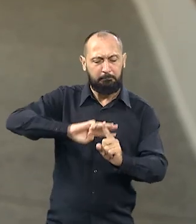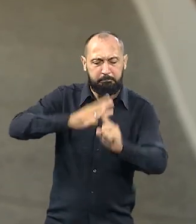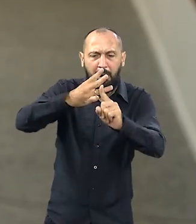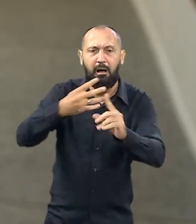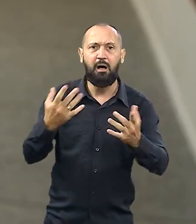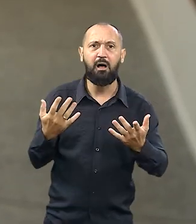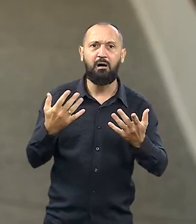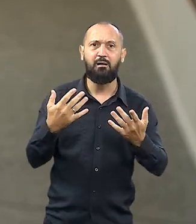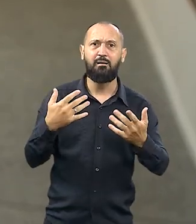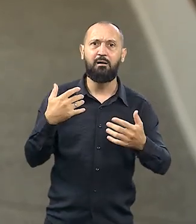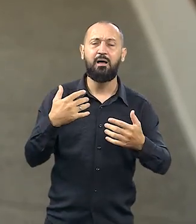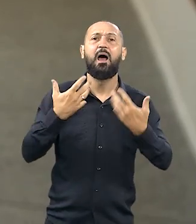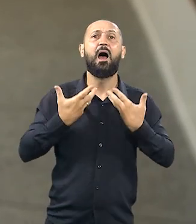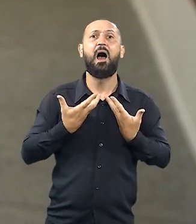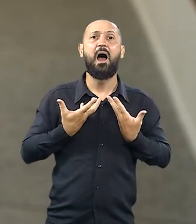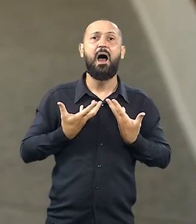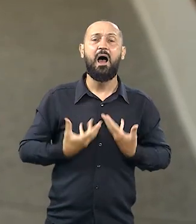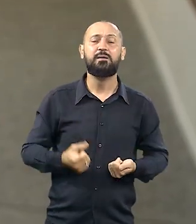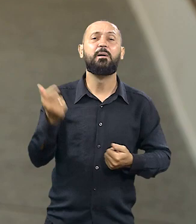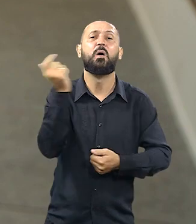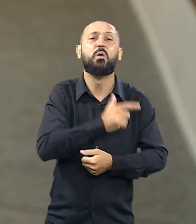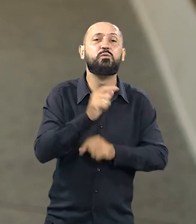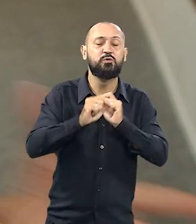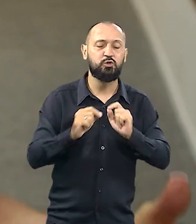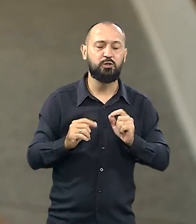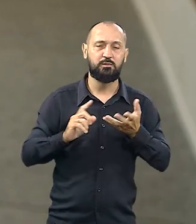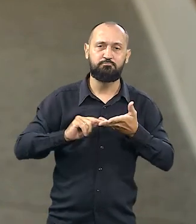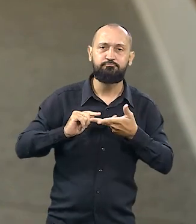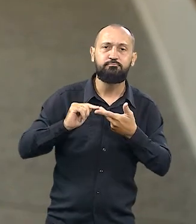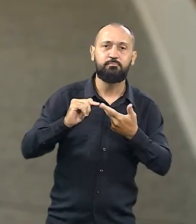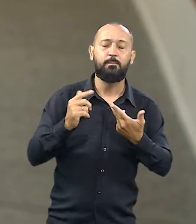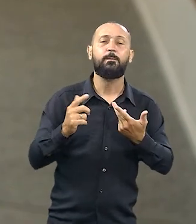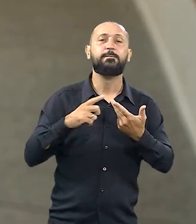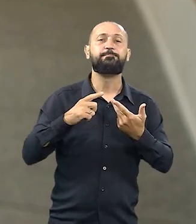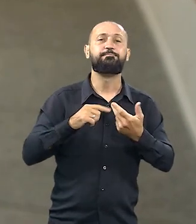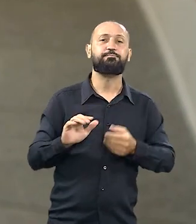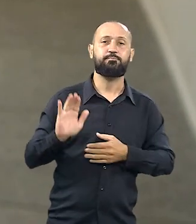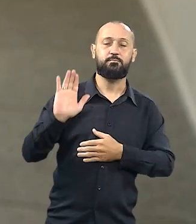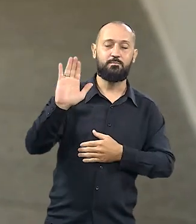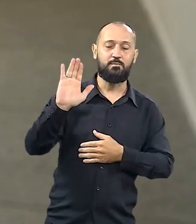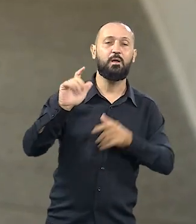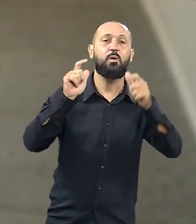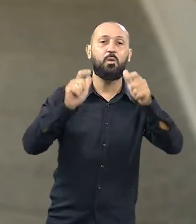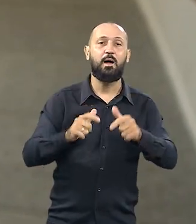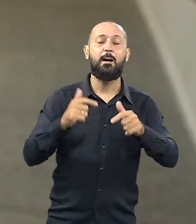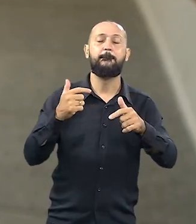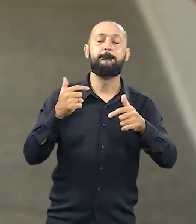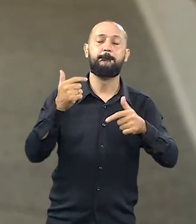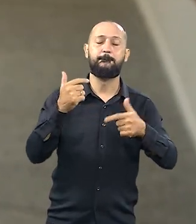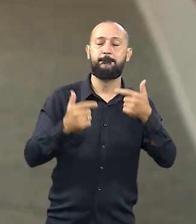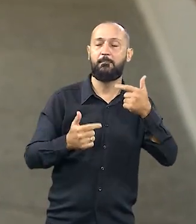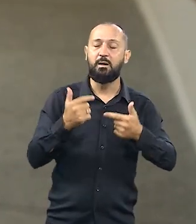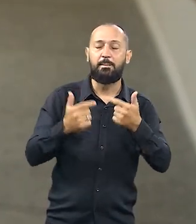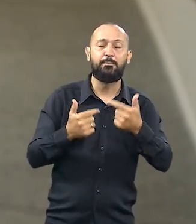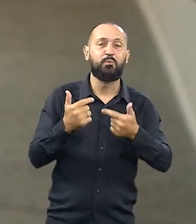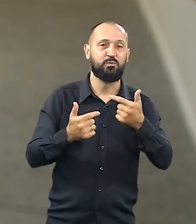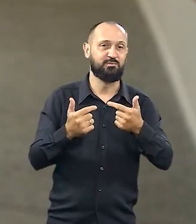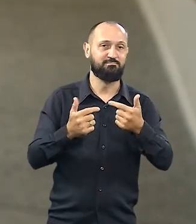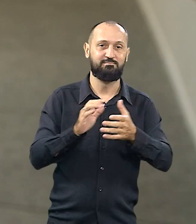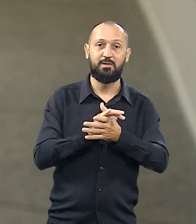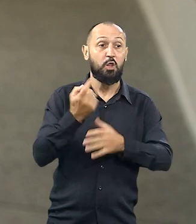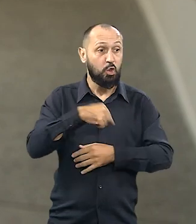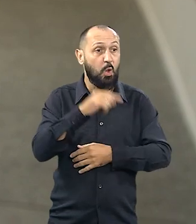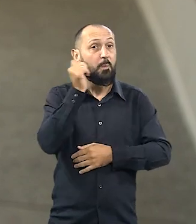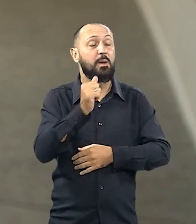jornada que muitas vezes a mulher pensa muito para abrir mão de tudo isso e se candidatar a um cargo público. Mas eu